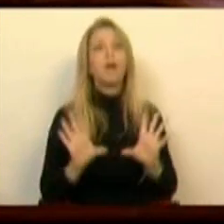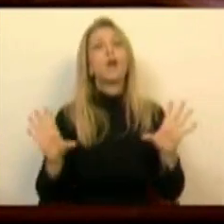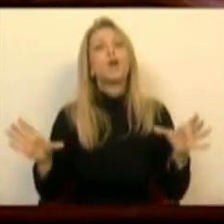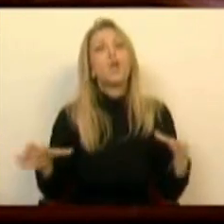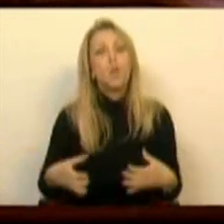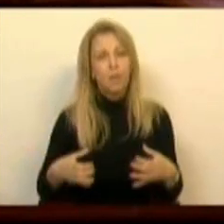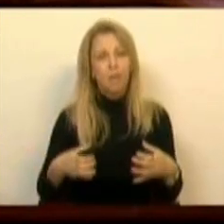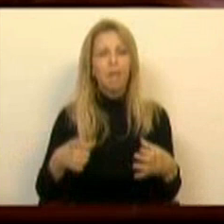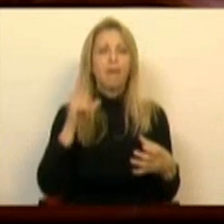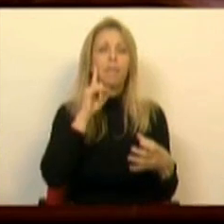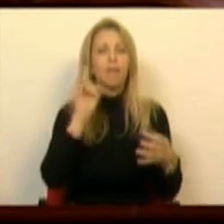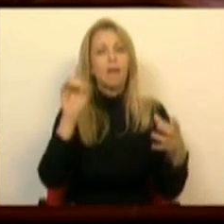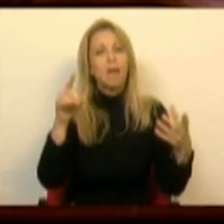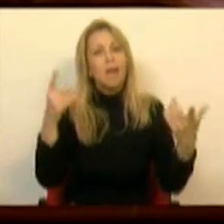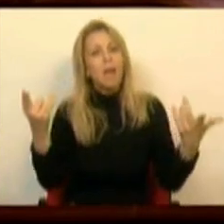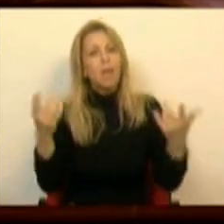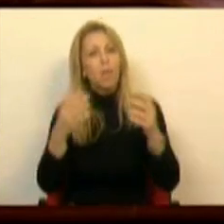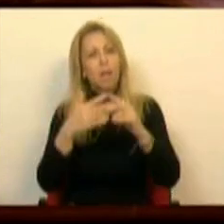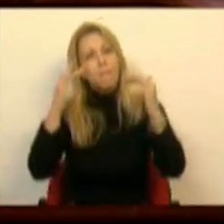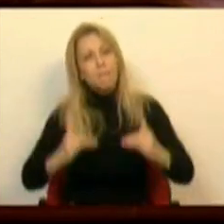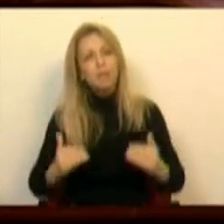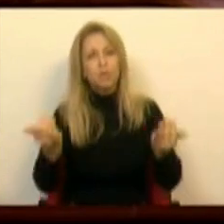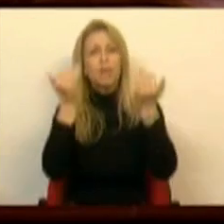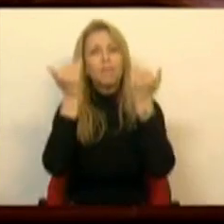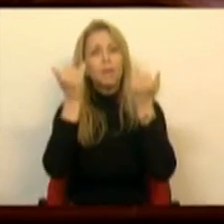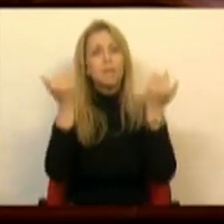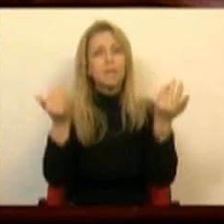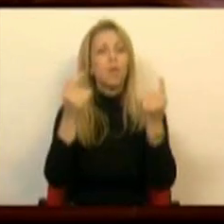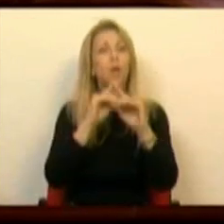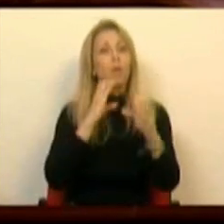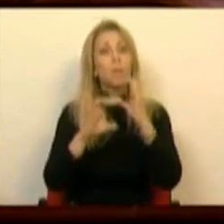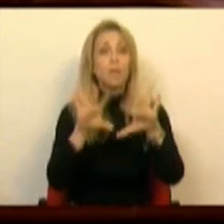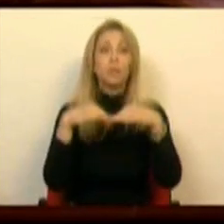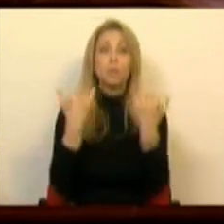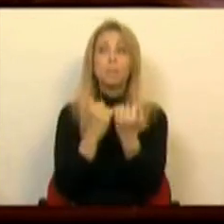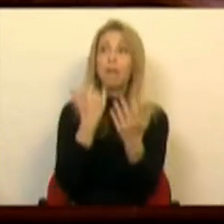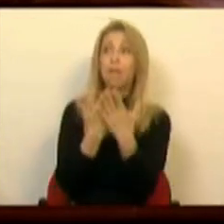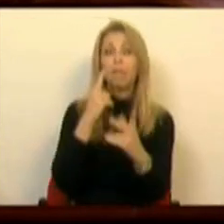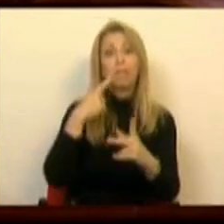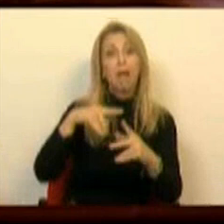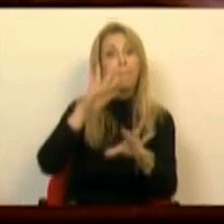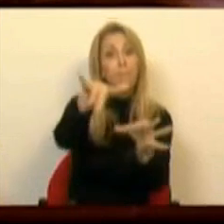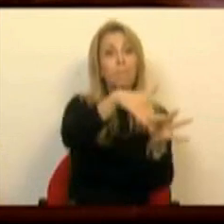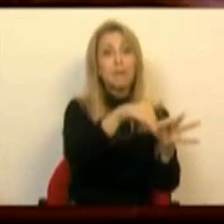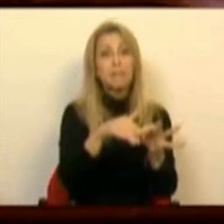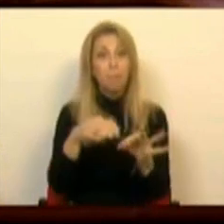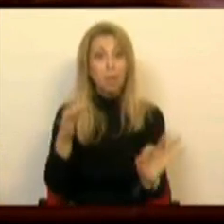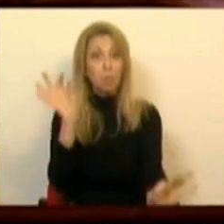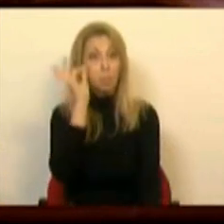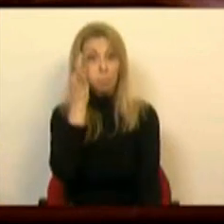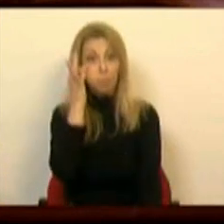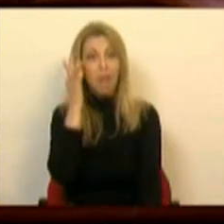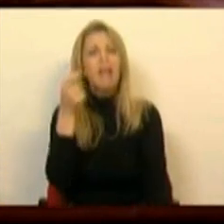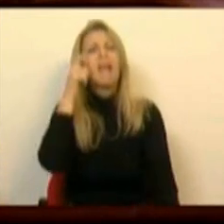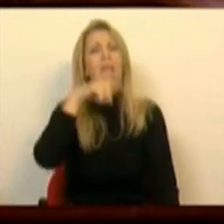expostas à desinformação das redes sociais e tornariam os seus membros invisíveis. Não se saberia quem são,